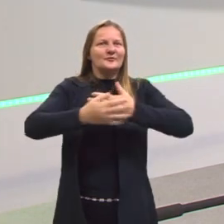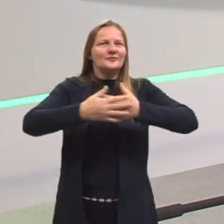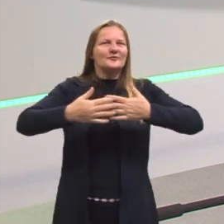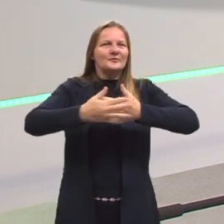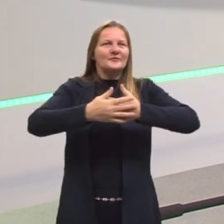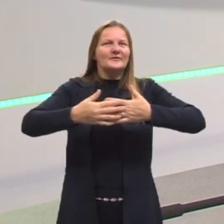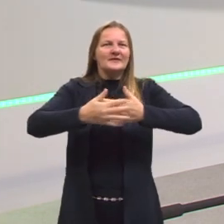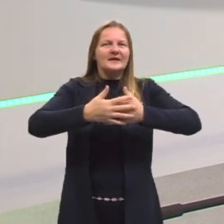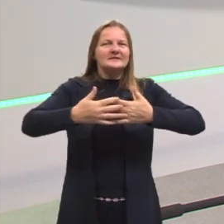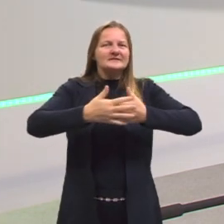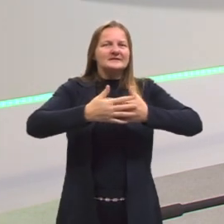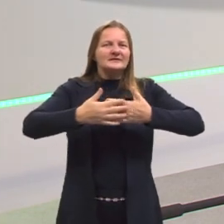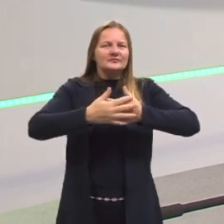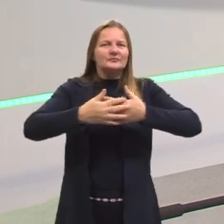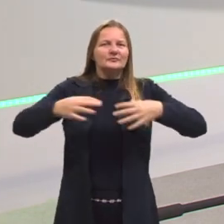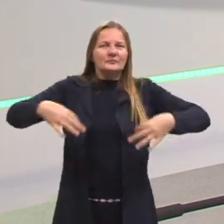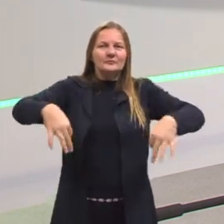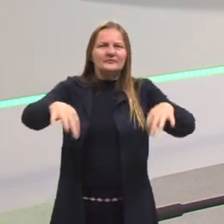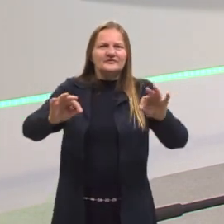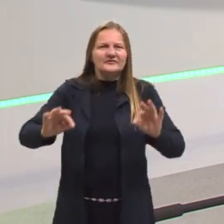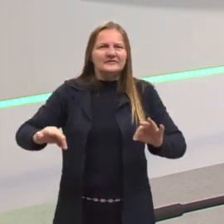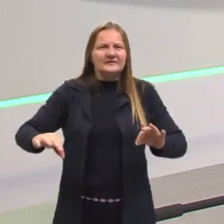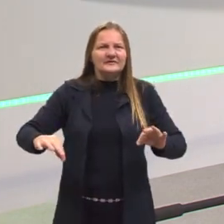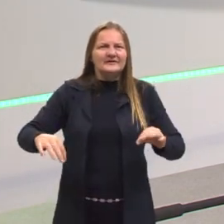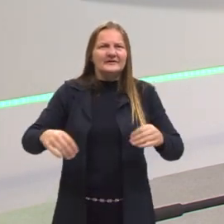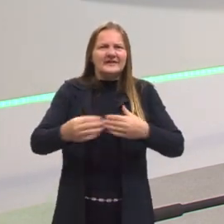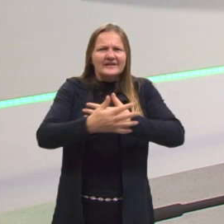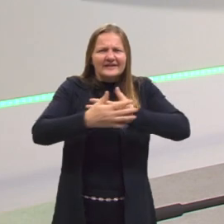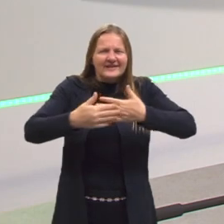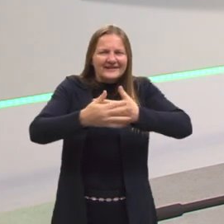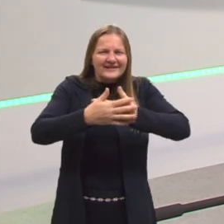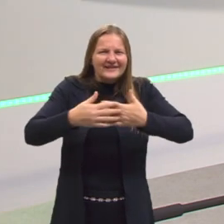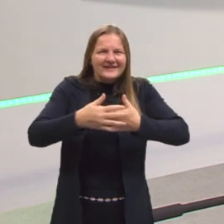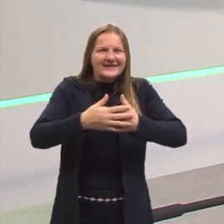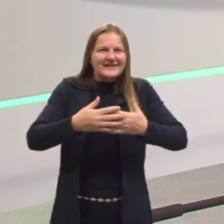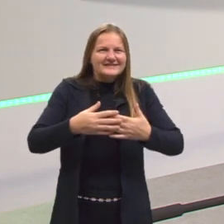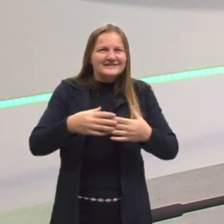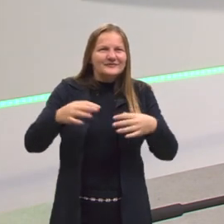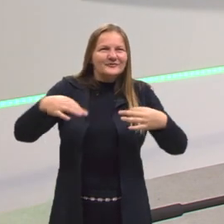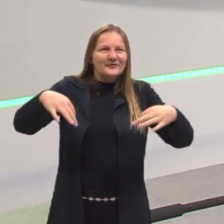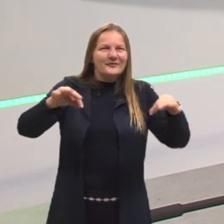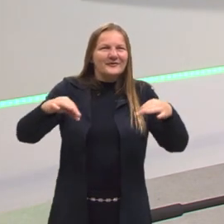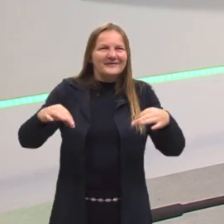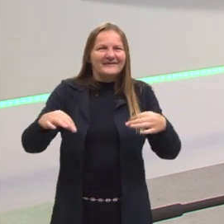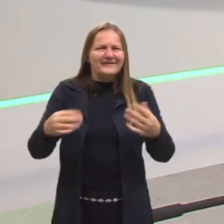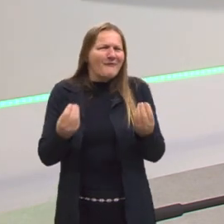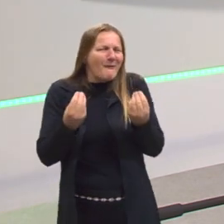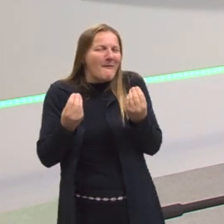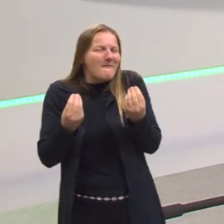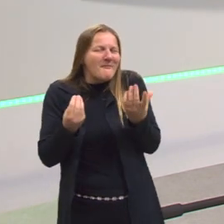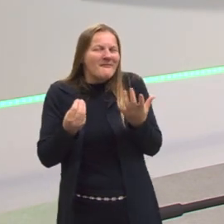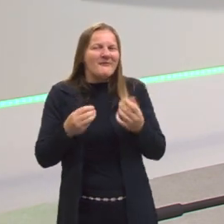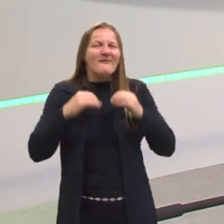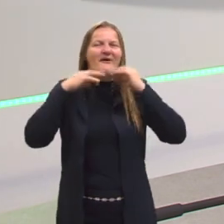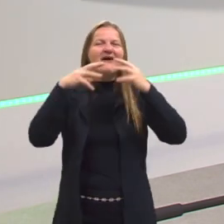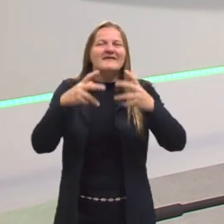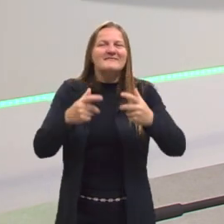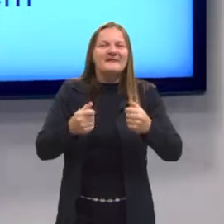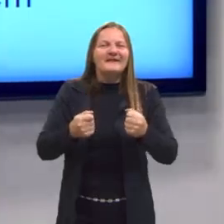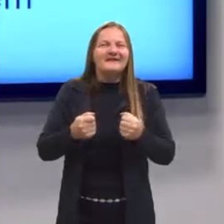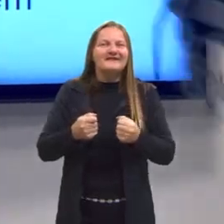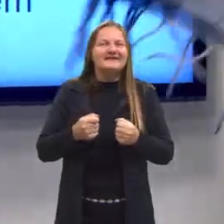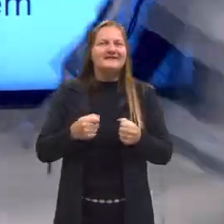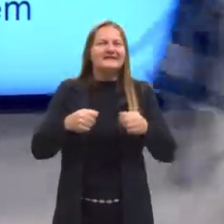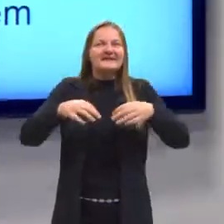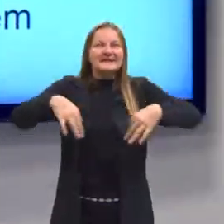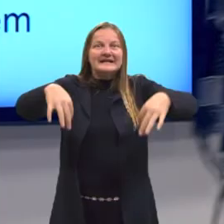já pensa o quê? Tecido animal ou vegetal? A professora vai falar de um tipo de tecido vegetal, um tipo de tecido animal, já pensa nesse